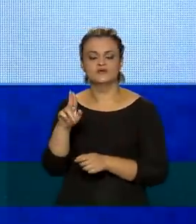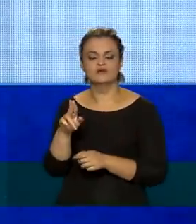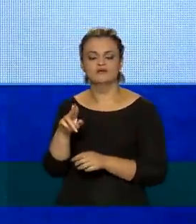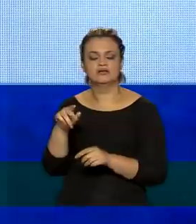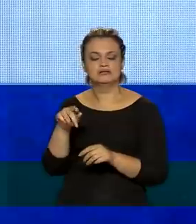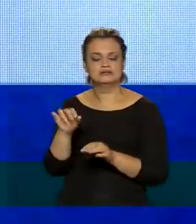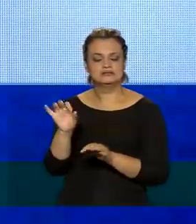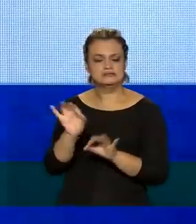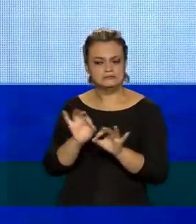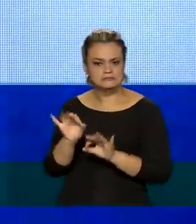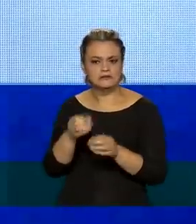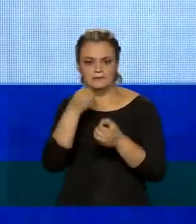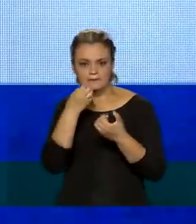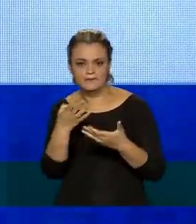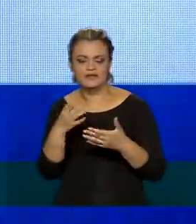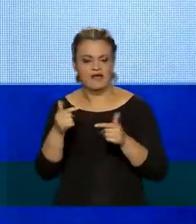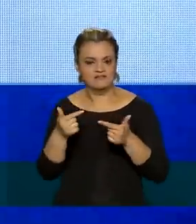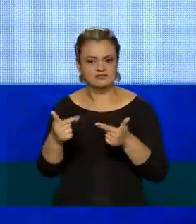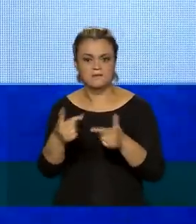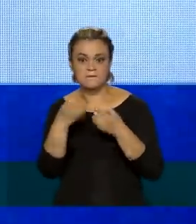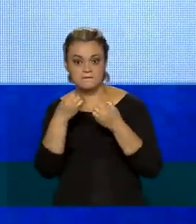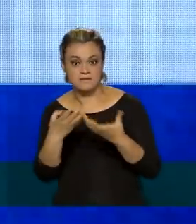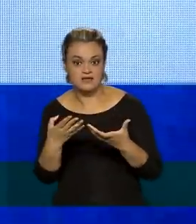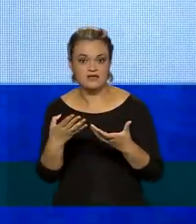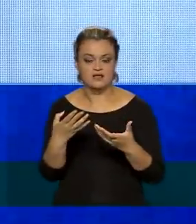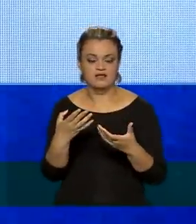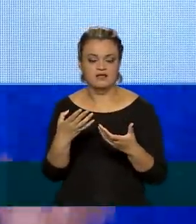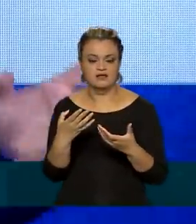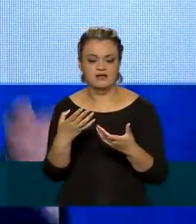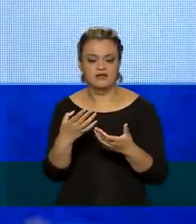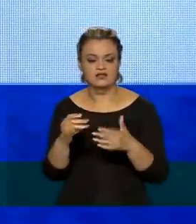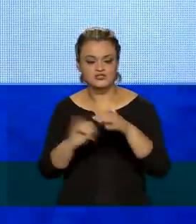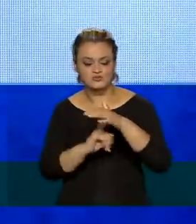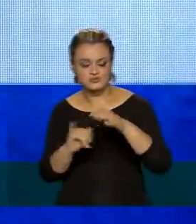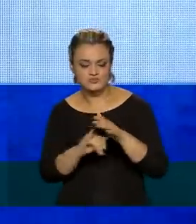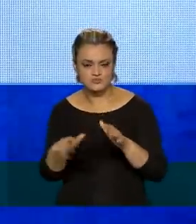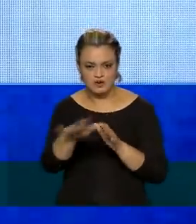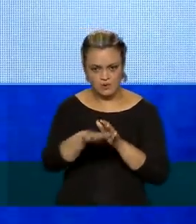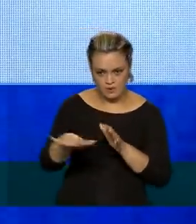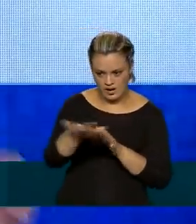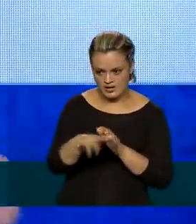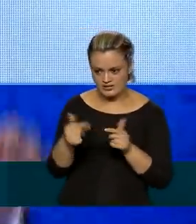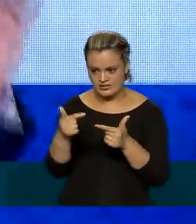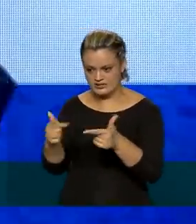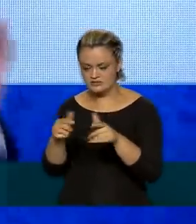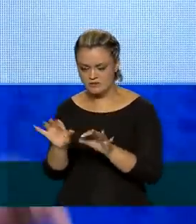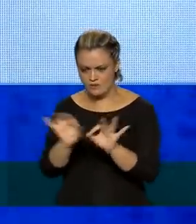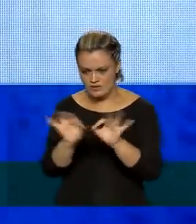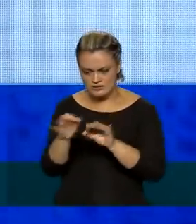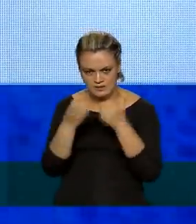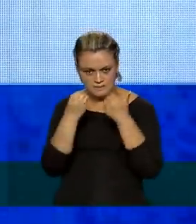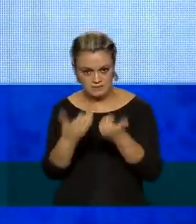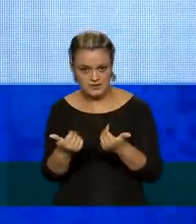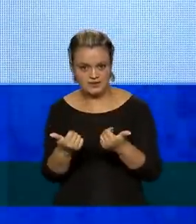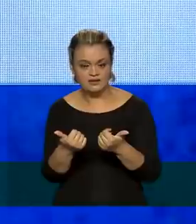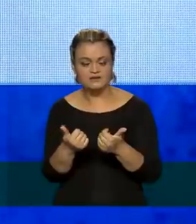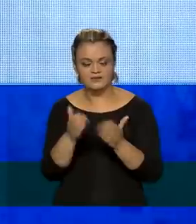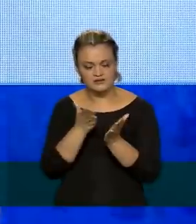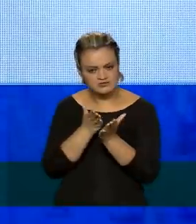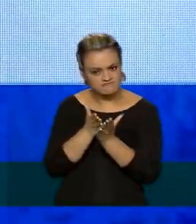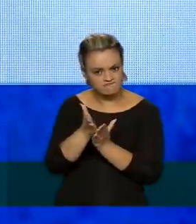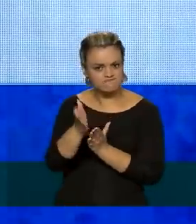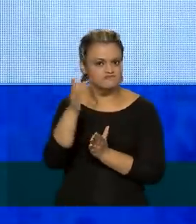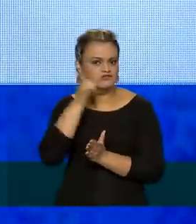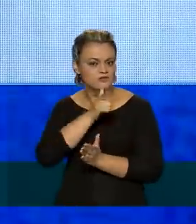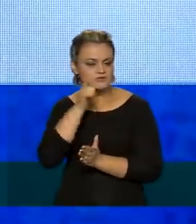precisamos reforçar a atuação, institucionalizar essa atuação para que ela seja perene e a gente